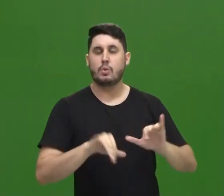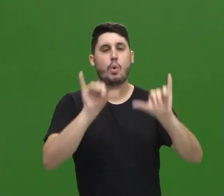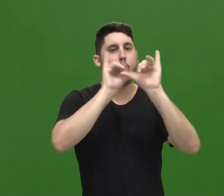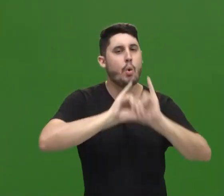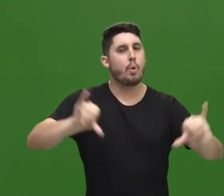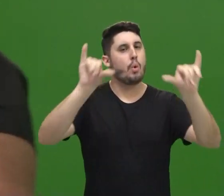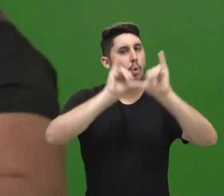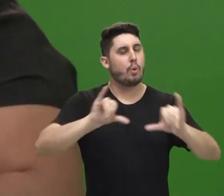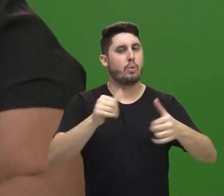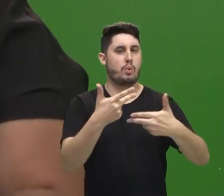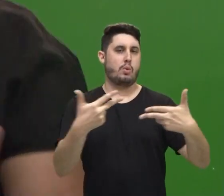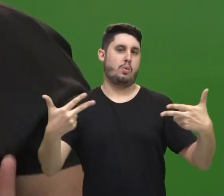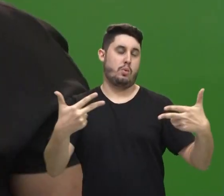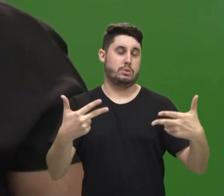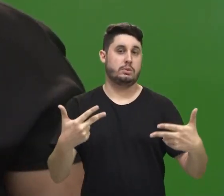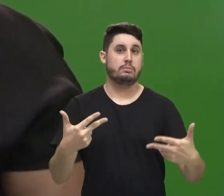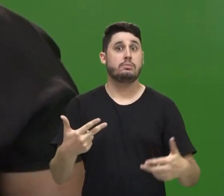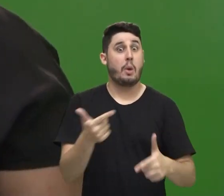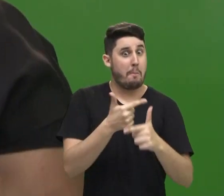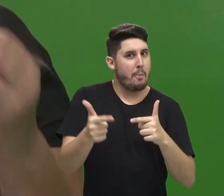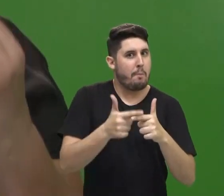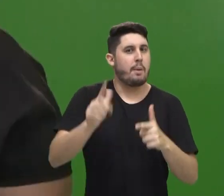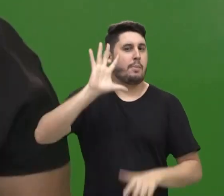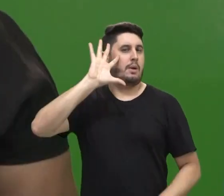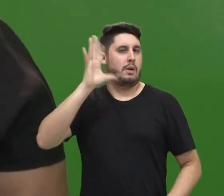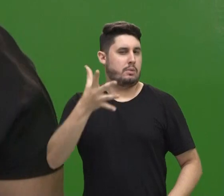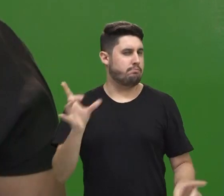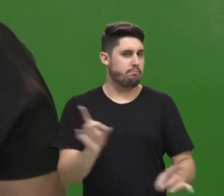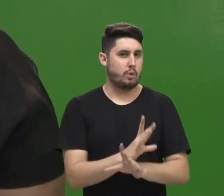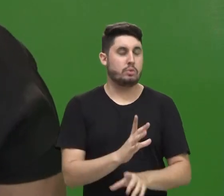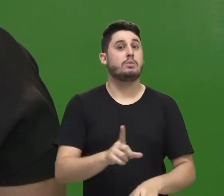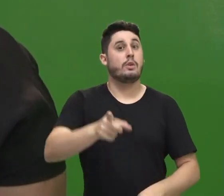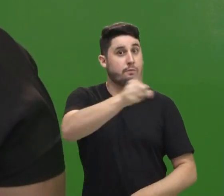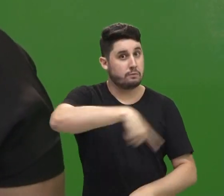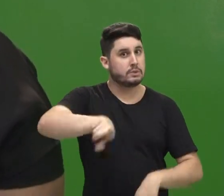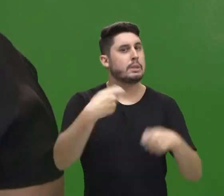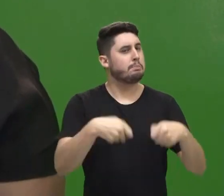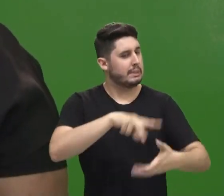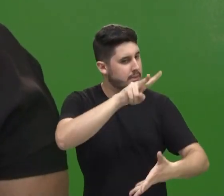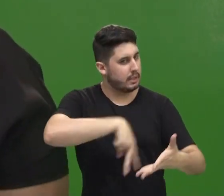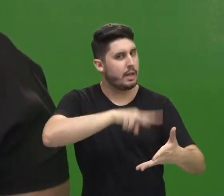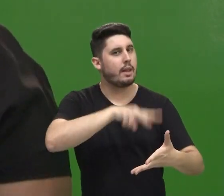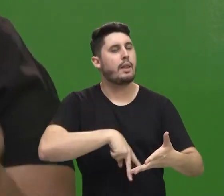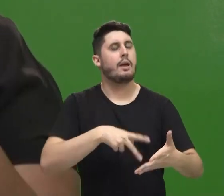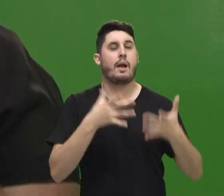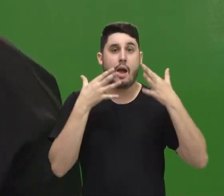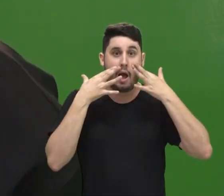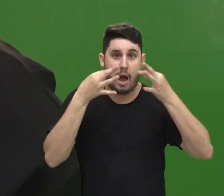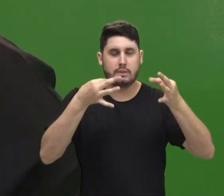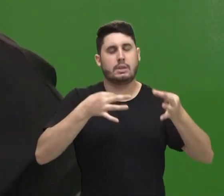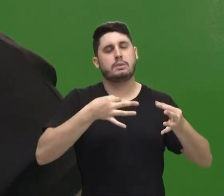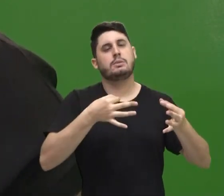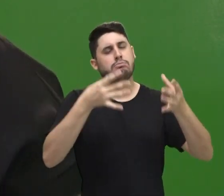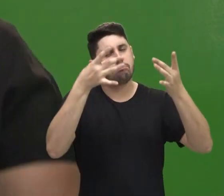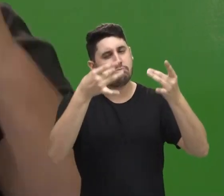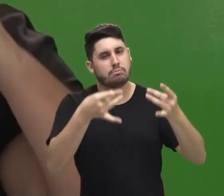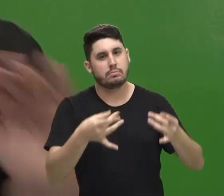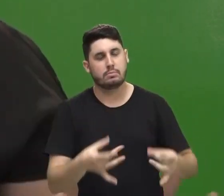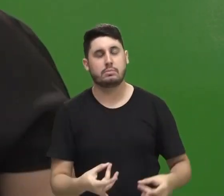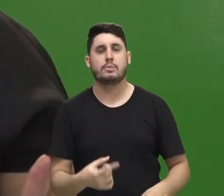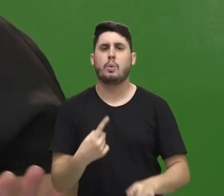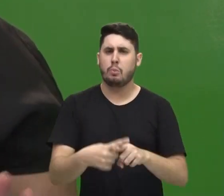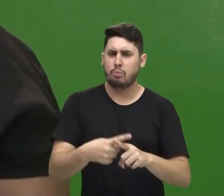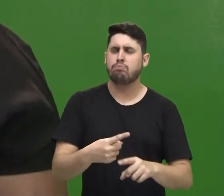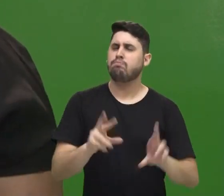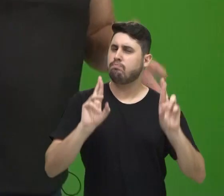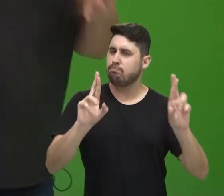Para que seja resolvido o dilema, leiam com todo cuidado. Para que seja um pouco mais fácil passar